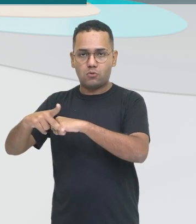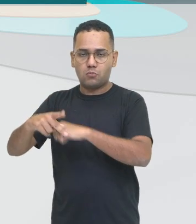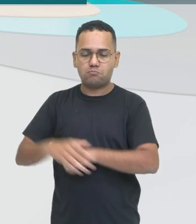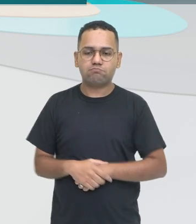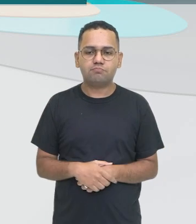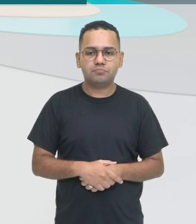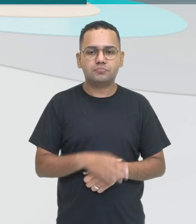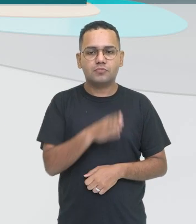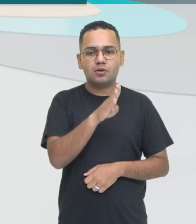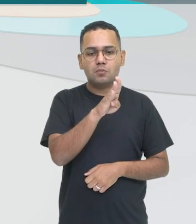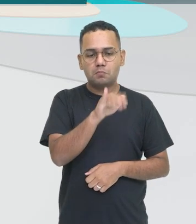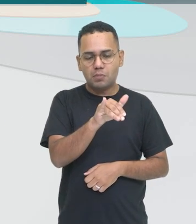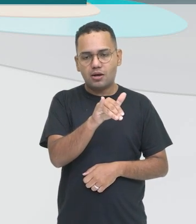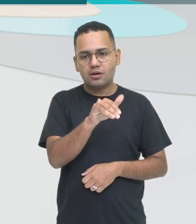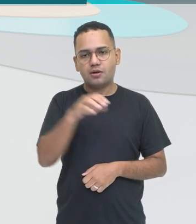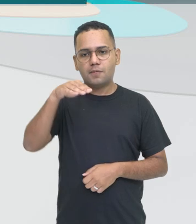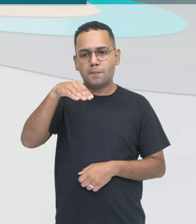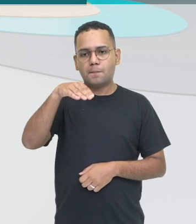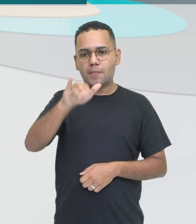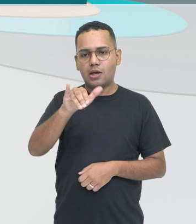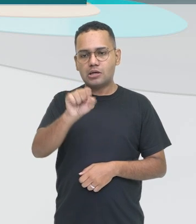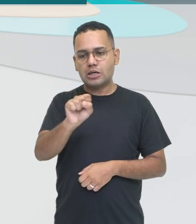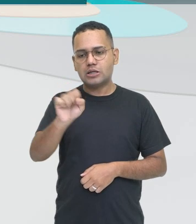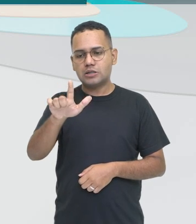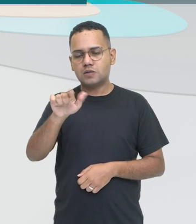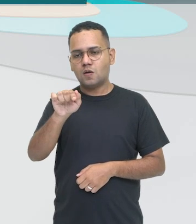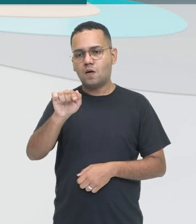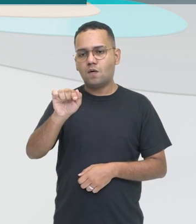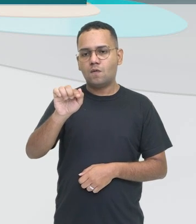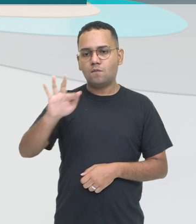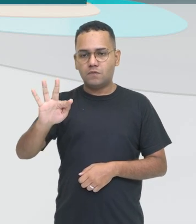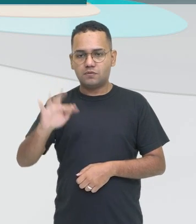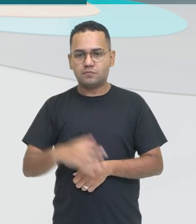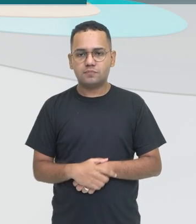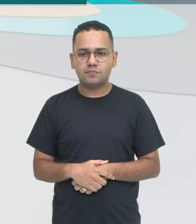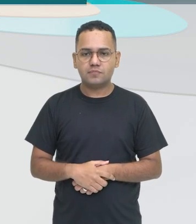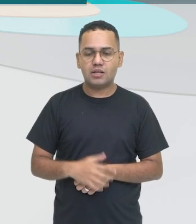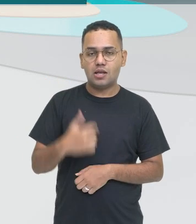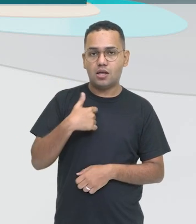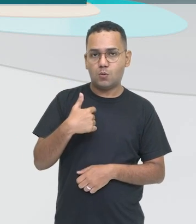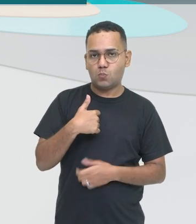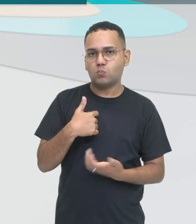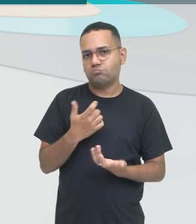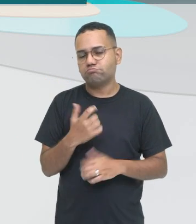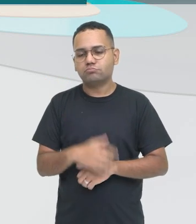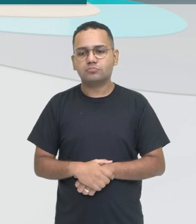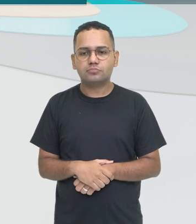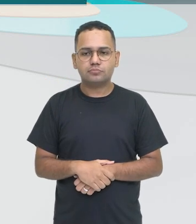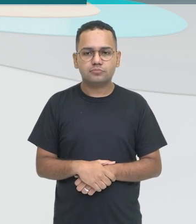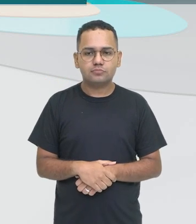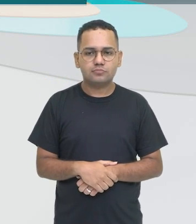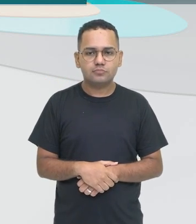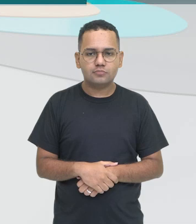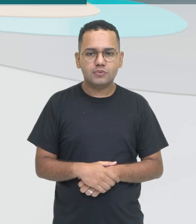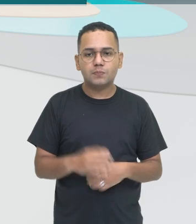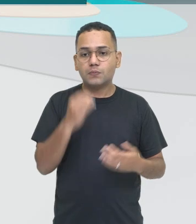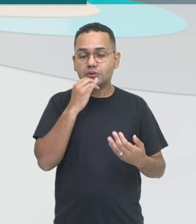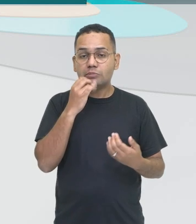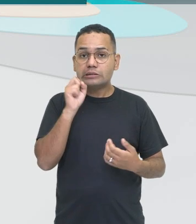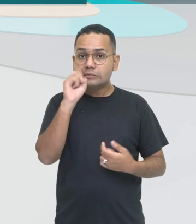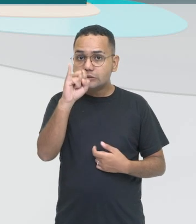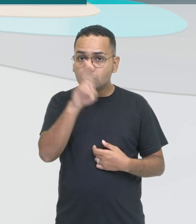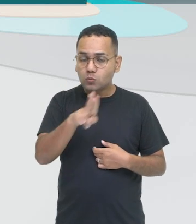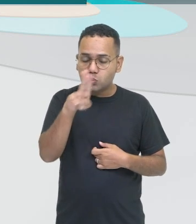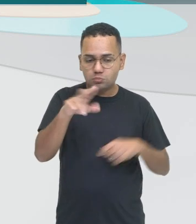é o pronome, né? Pronome reflexivo de primeira pessoa. Myself. Eu mesmo. Quando eu utilizo a palavrinha by myself, essa